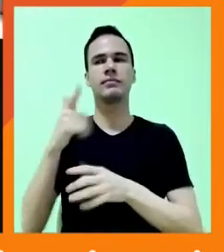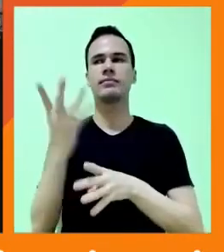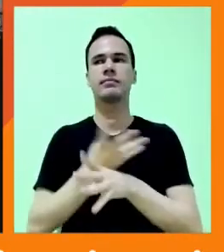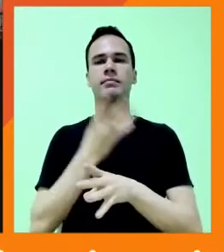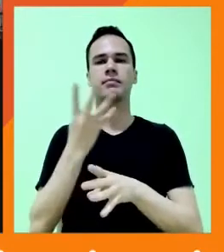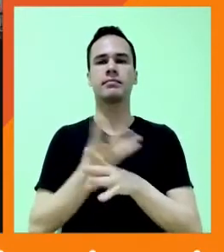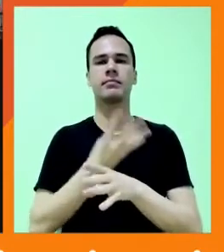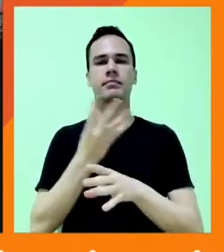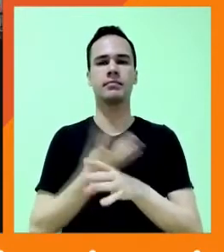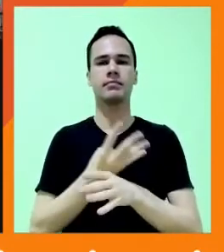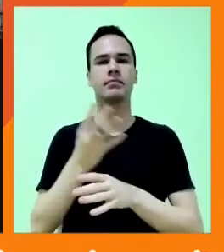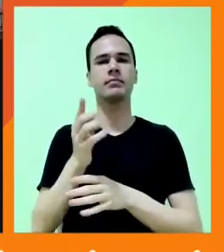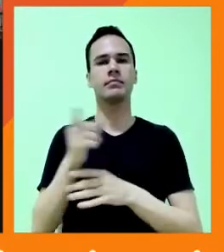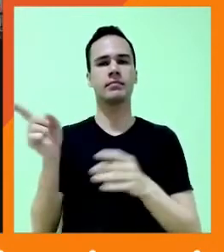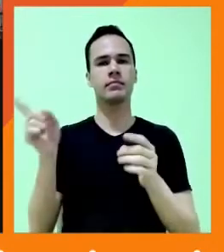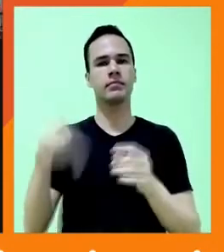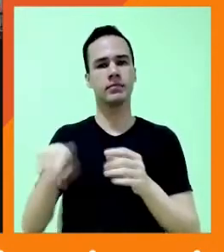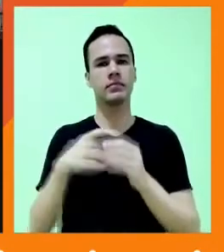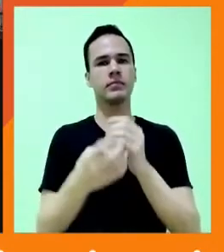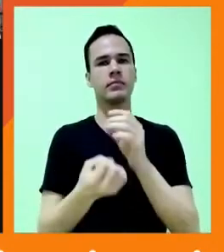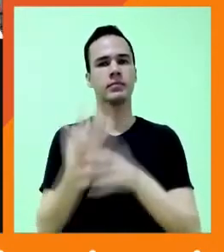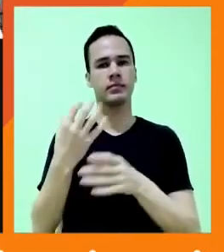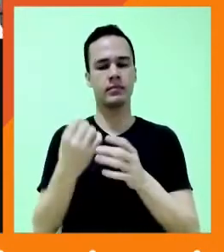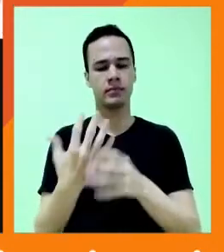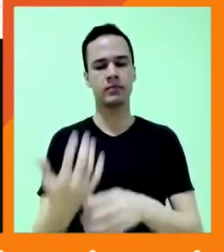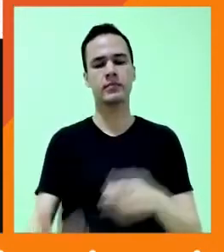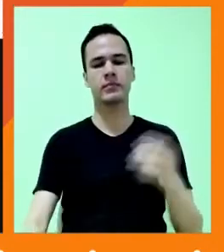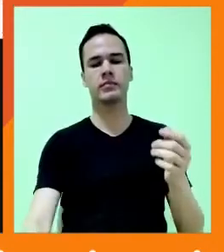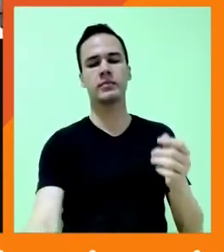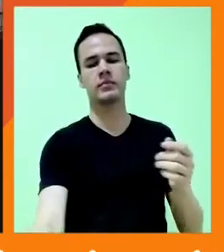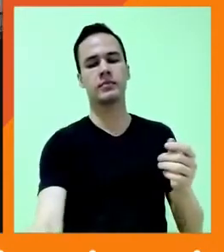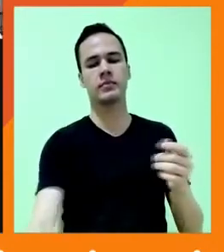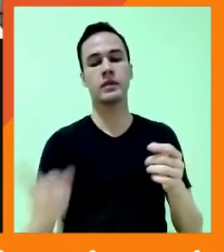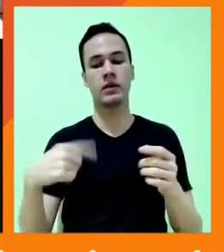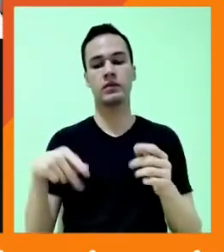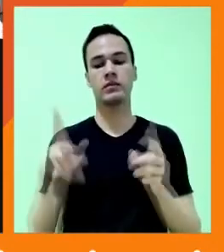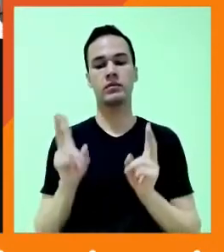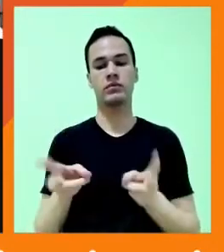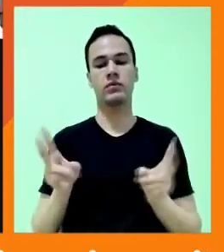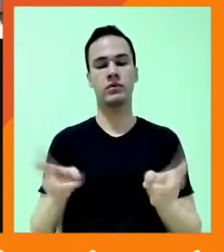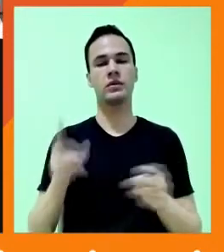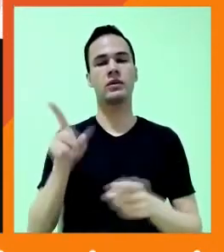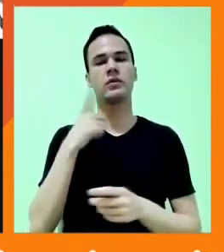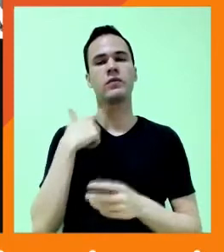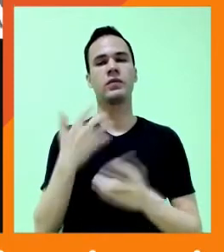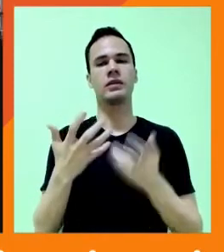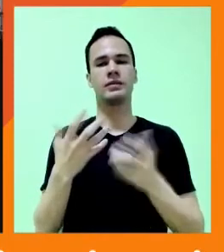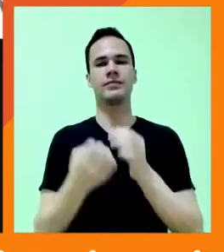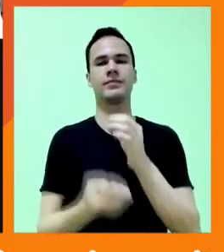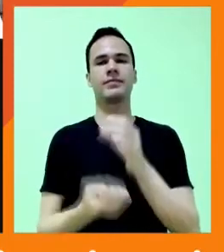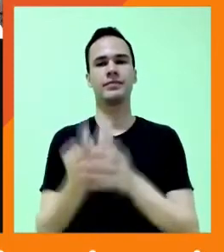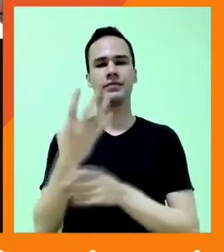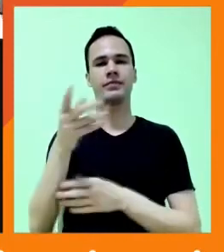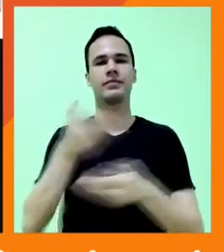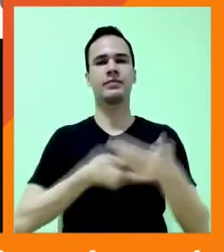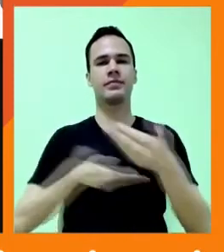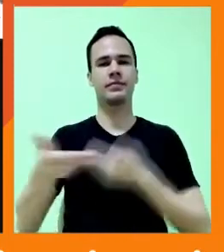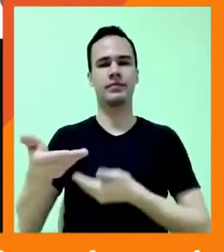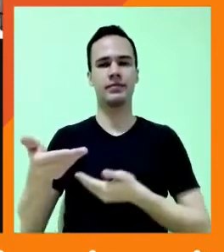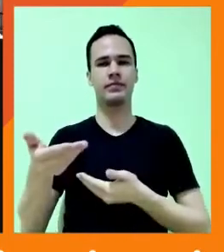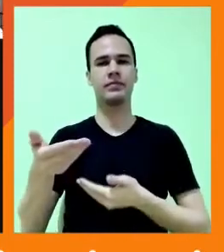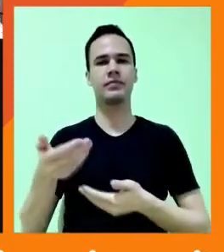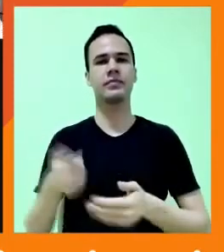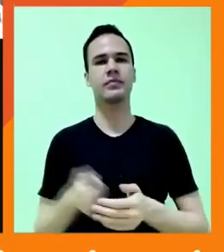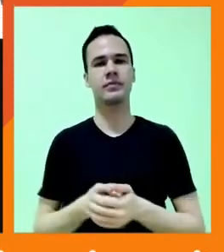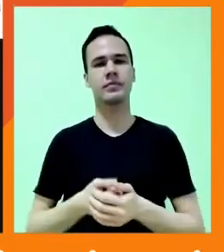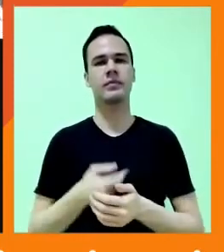Resistência da nossa criatividade para que a gente mantenha sempre acesa essa vontade de criar, de compartilhar, de colocar no